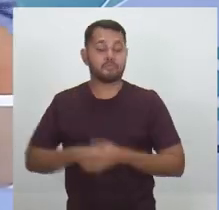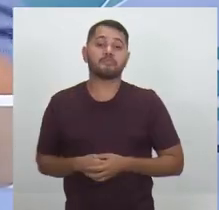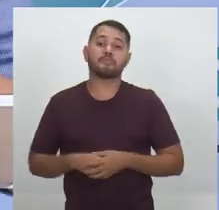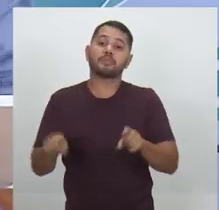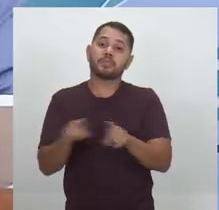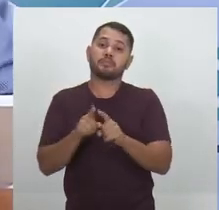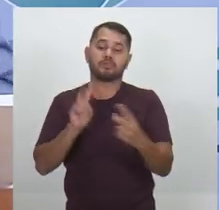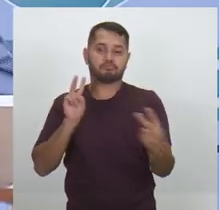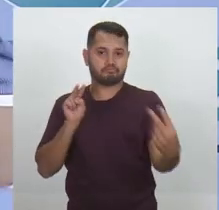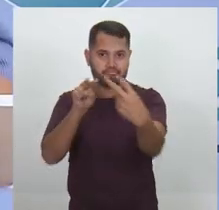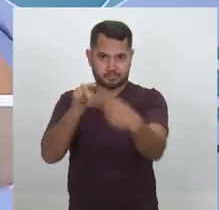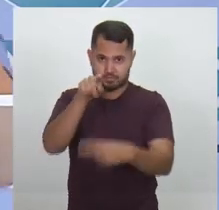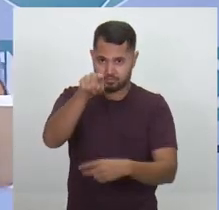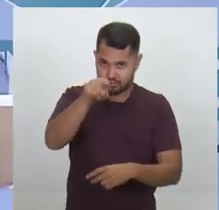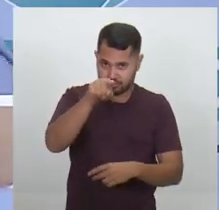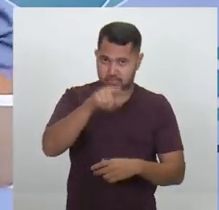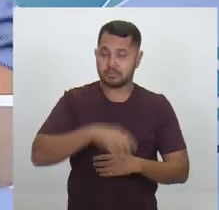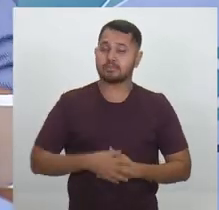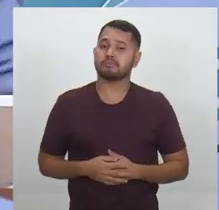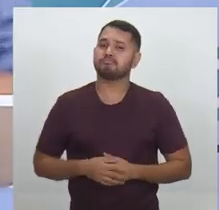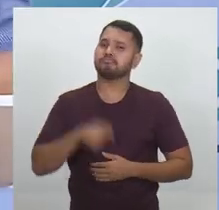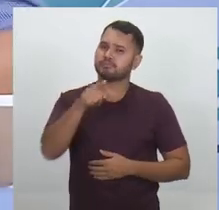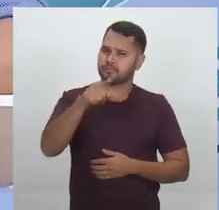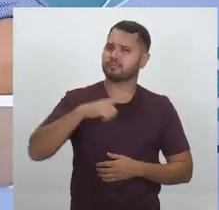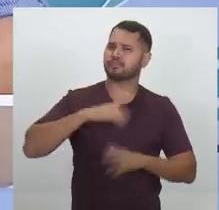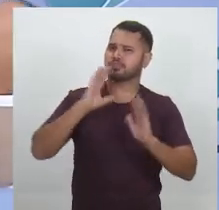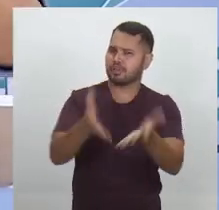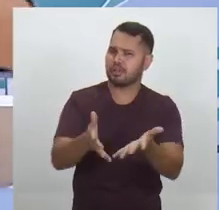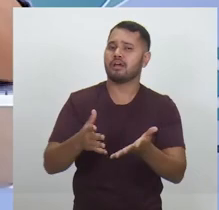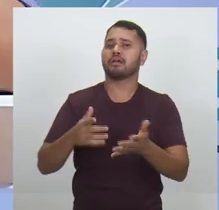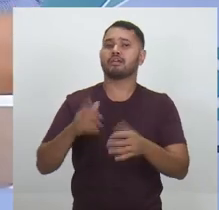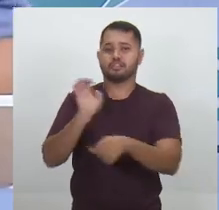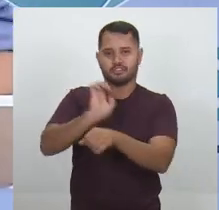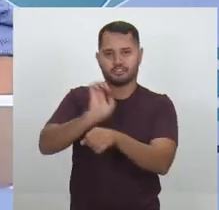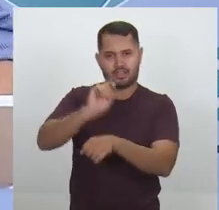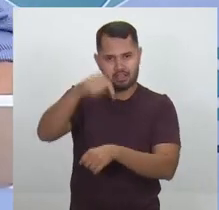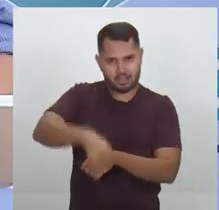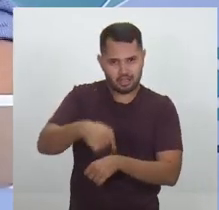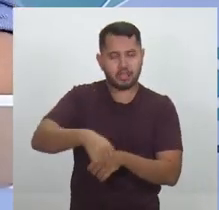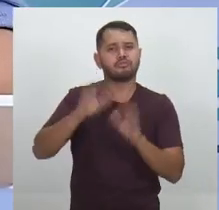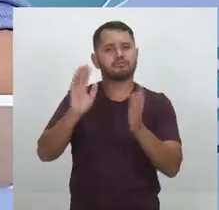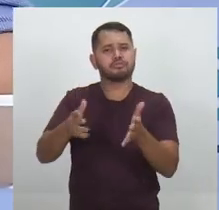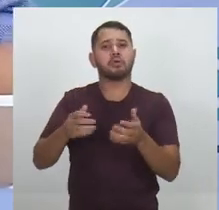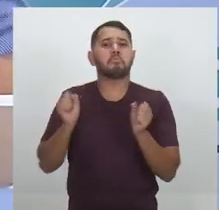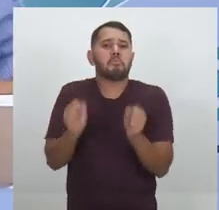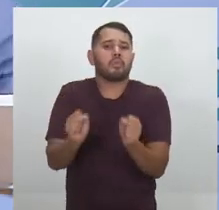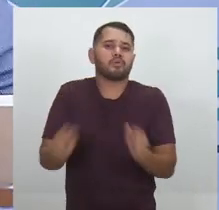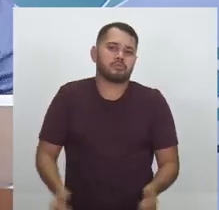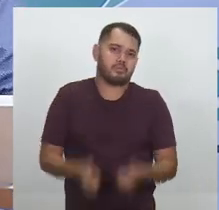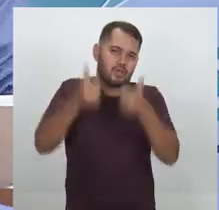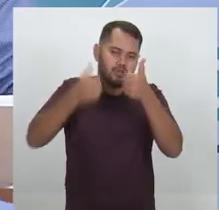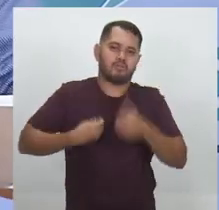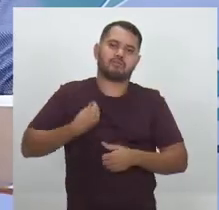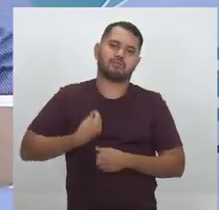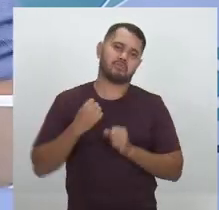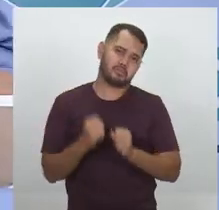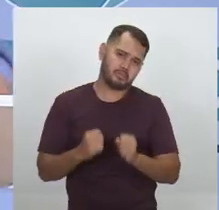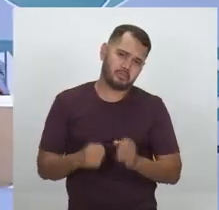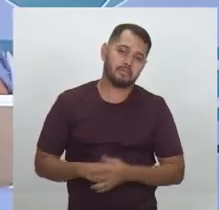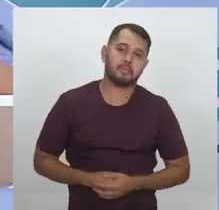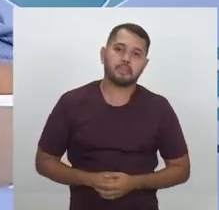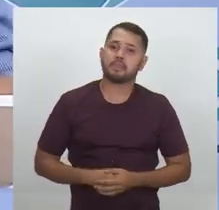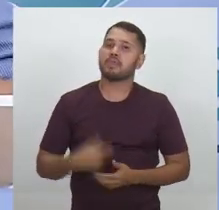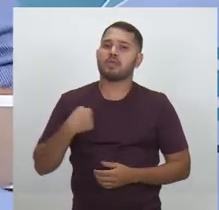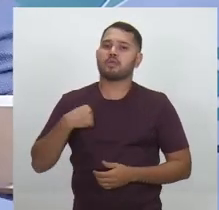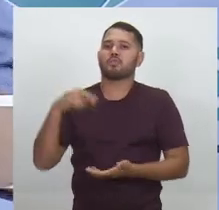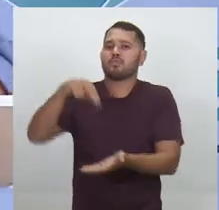quero agora me dirigir a você. Eu quero dizer a você que o Estado do Amazonas pode ser um lugar melhor para se viver. Eu